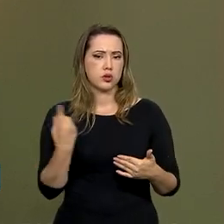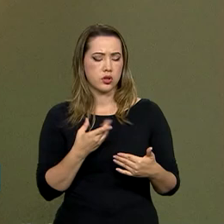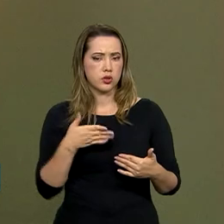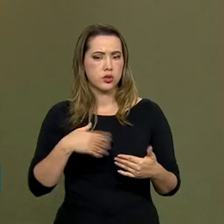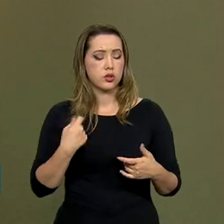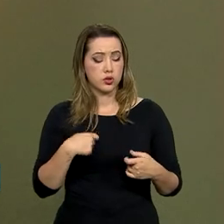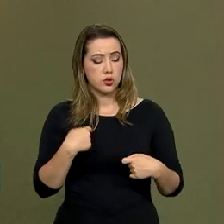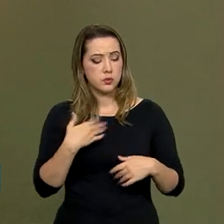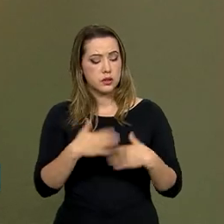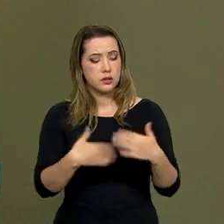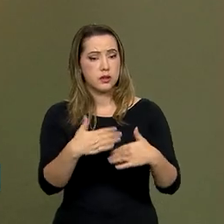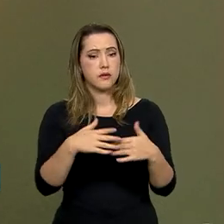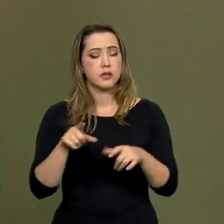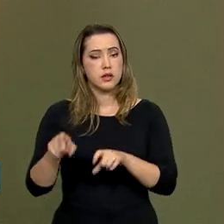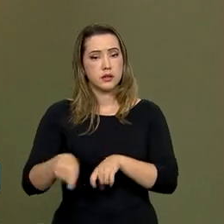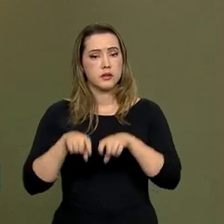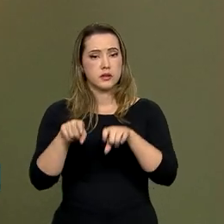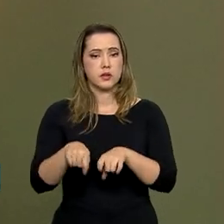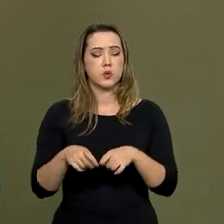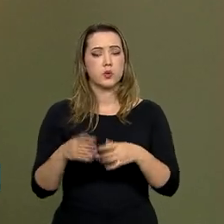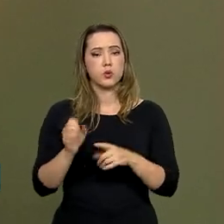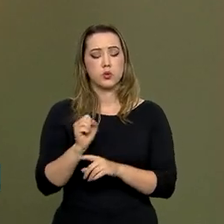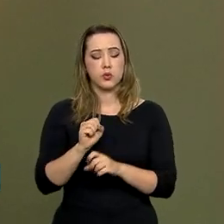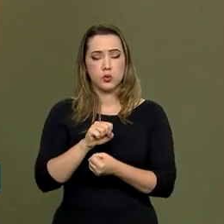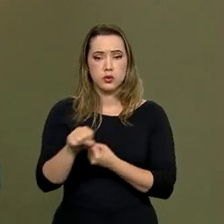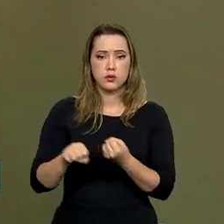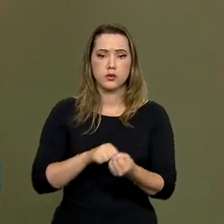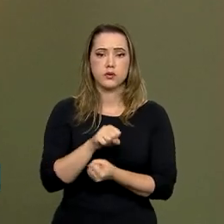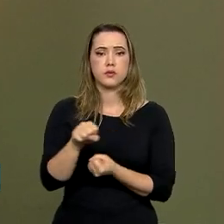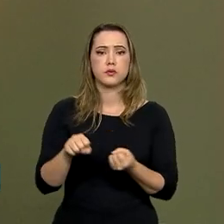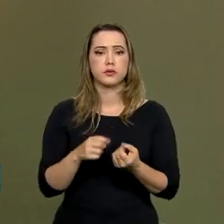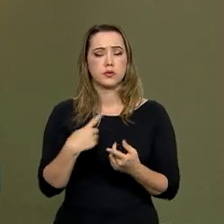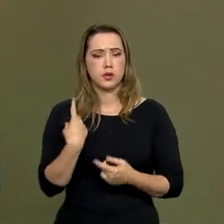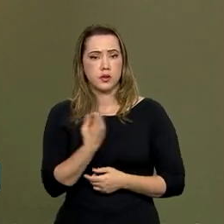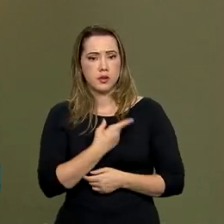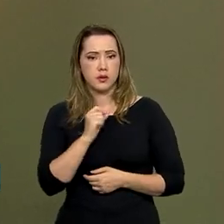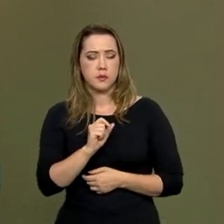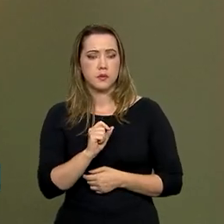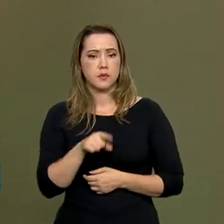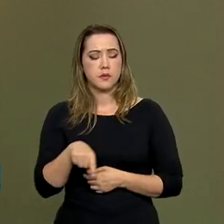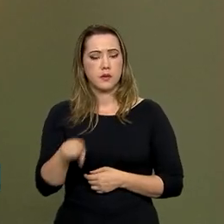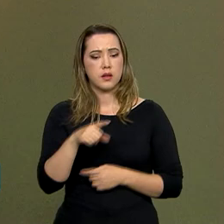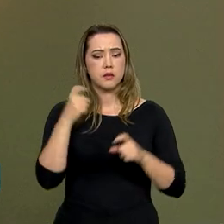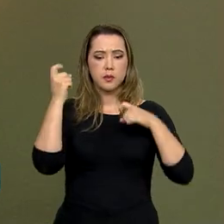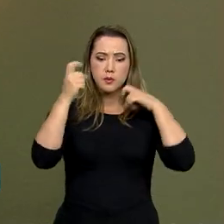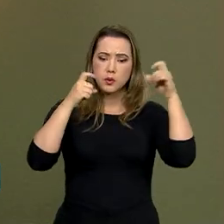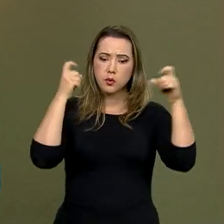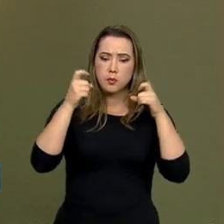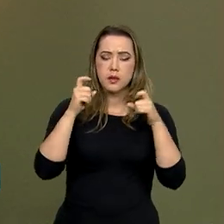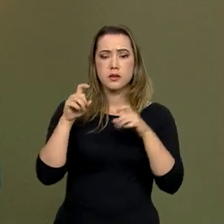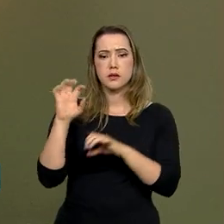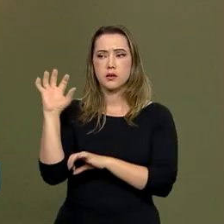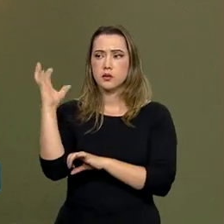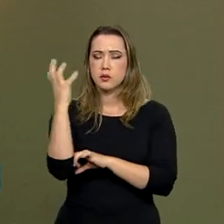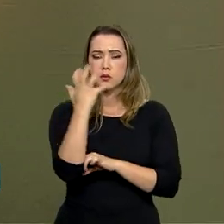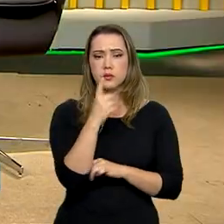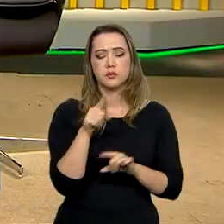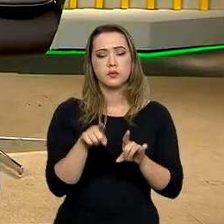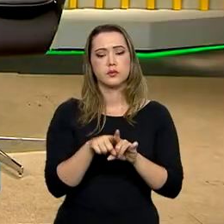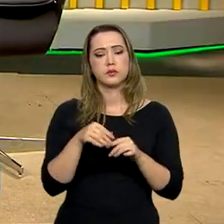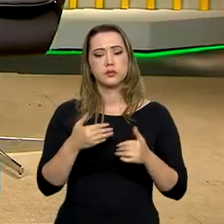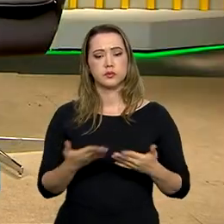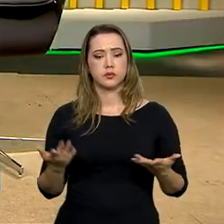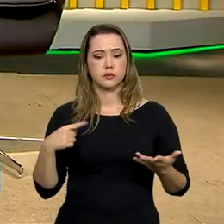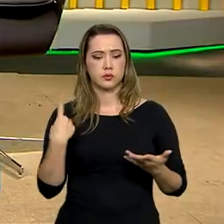avançar nessa produção sustentável, mas, de outro lado, também tem as preocupações ambientais. Então, no caso do Cerrado,